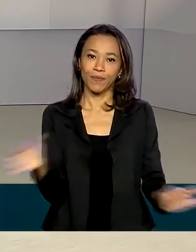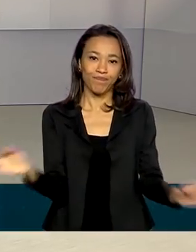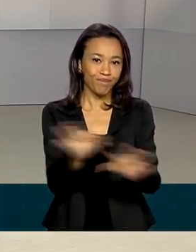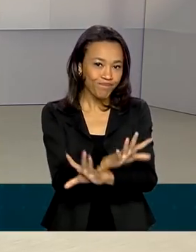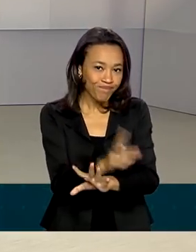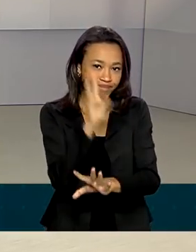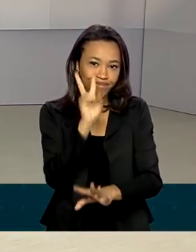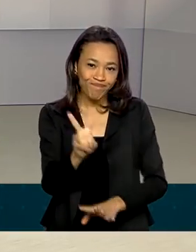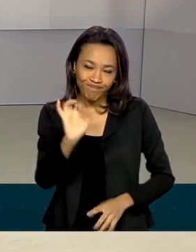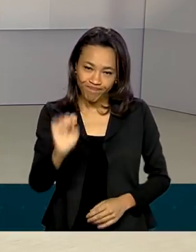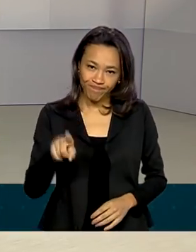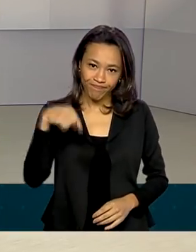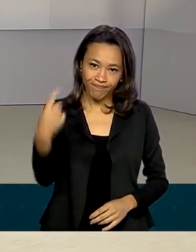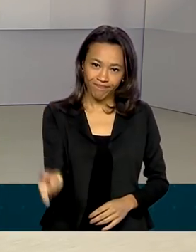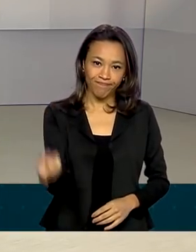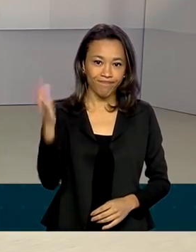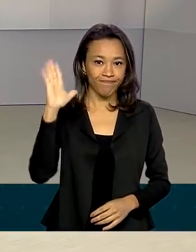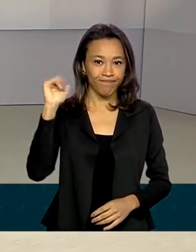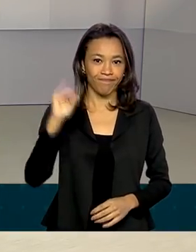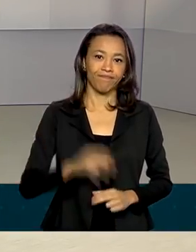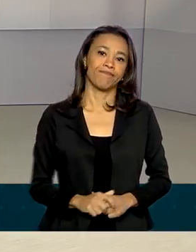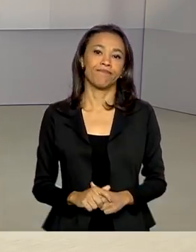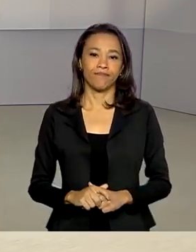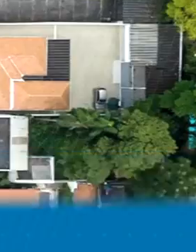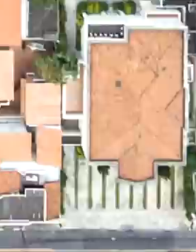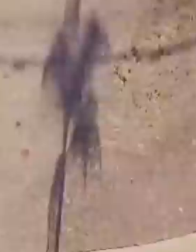por aqui. Nos vemos na próxima edição. Até lá!